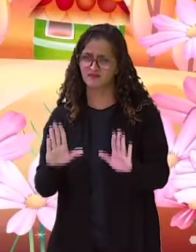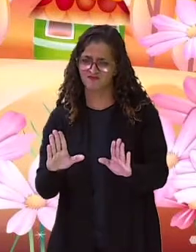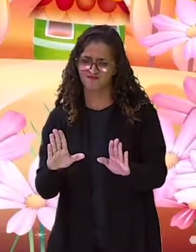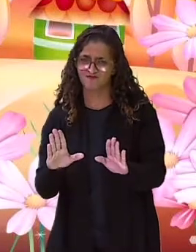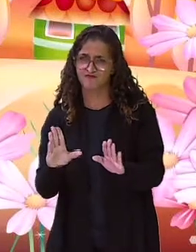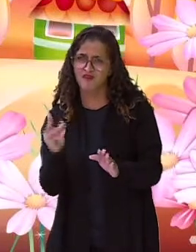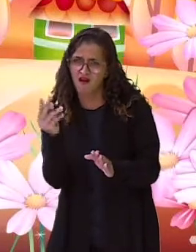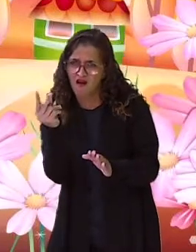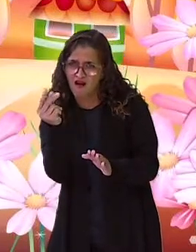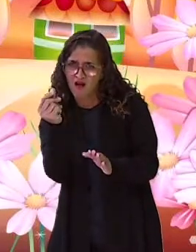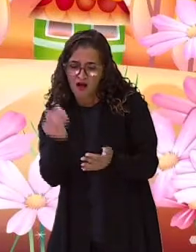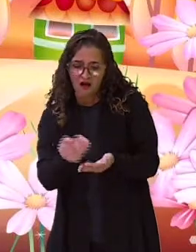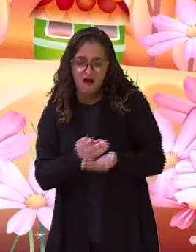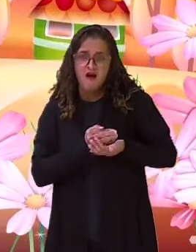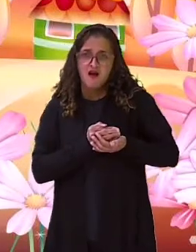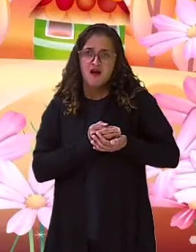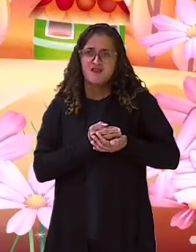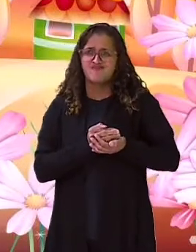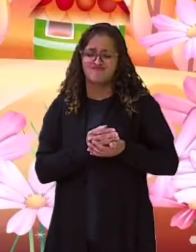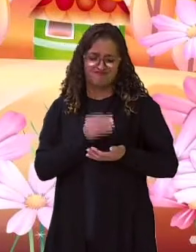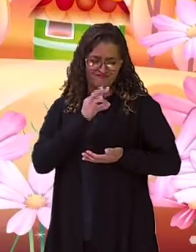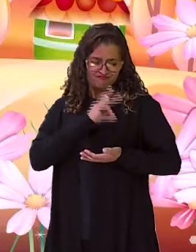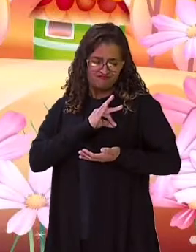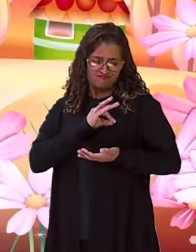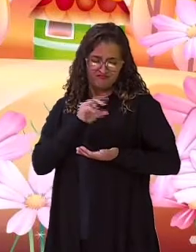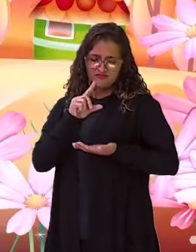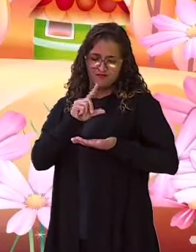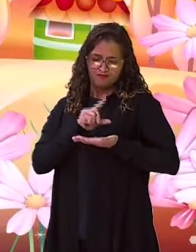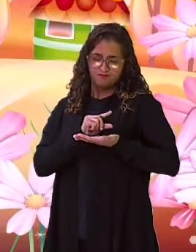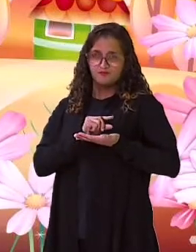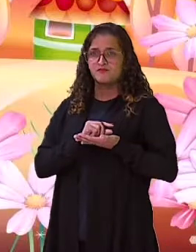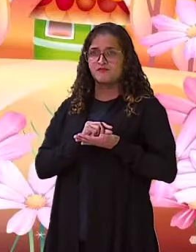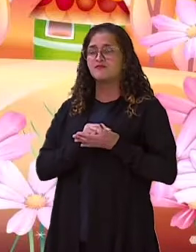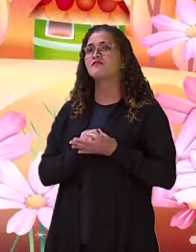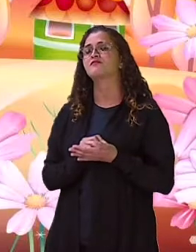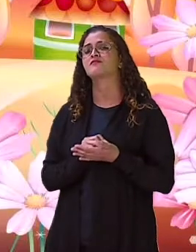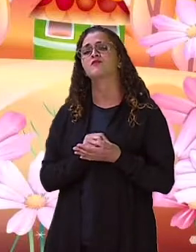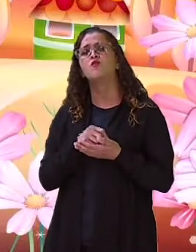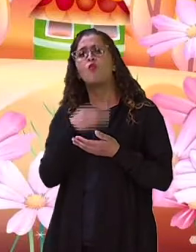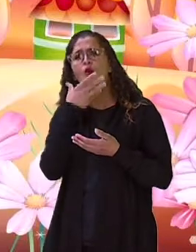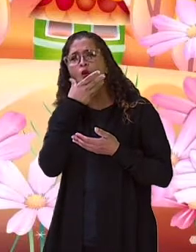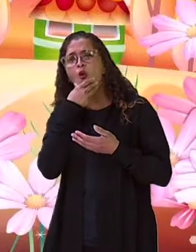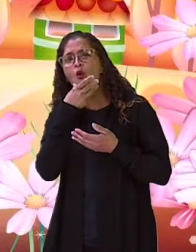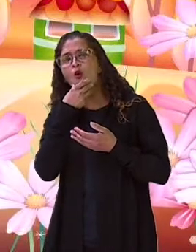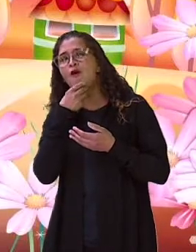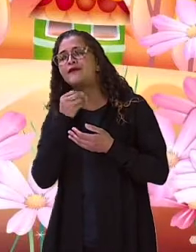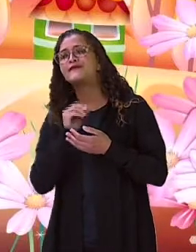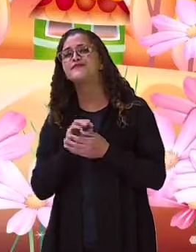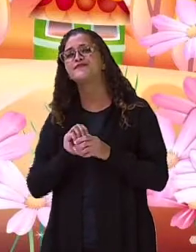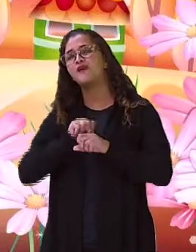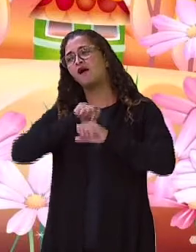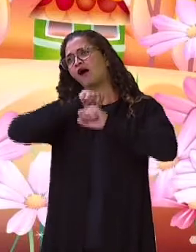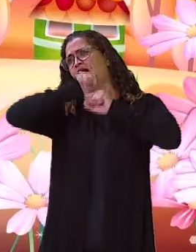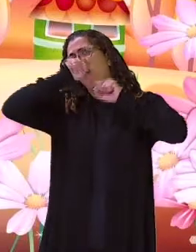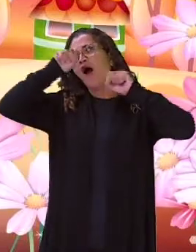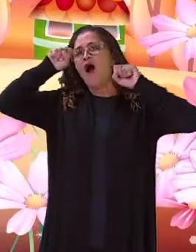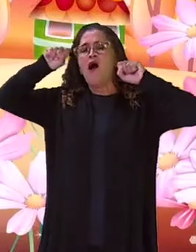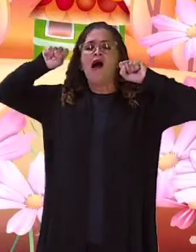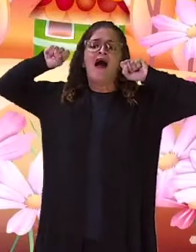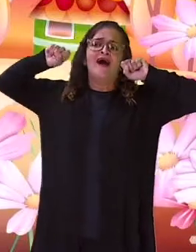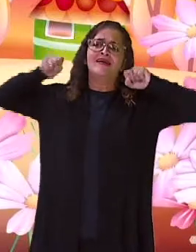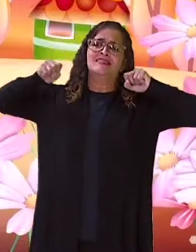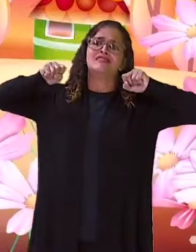Um dia, como sempre, um homem acordou com um dia ainda cheio de estritos, tomou seu café preto,